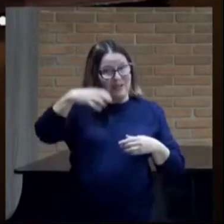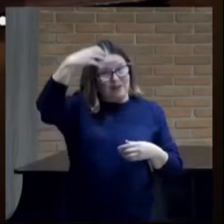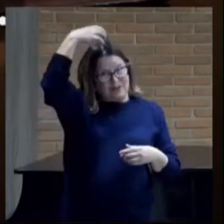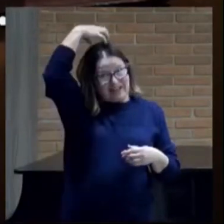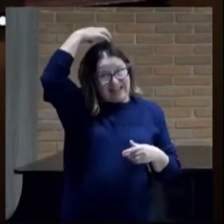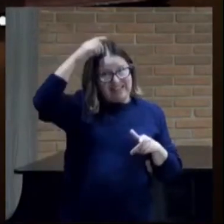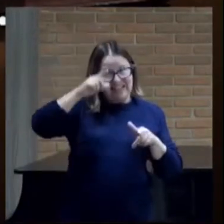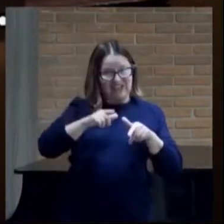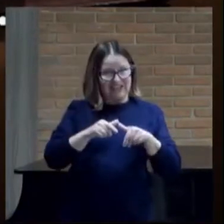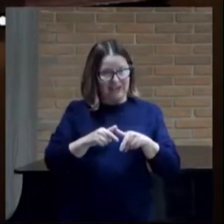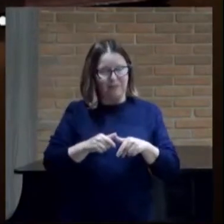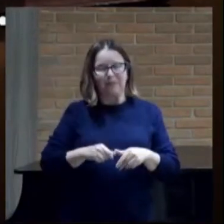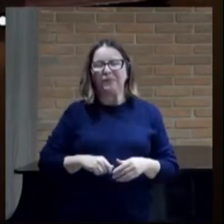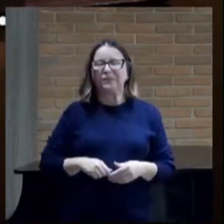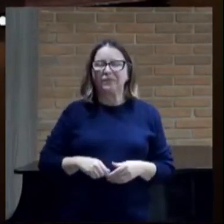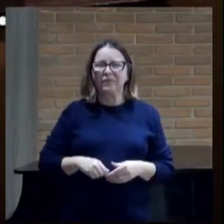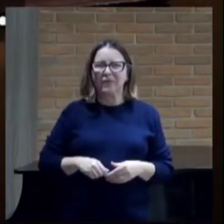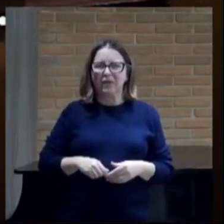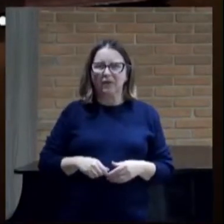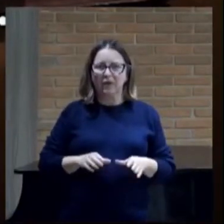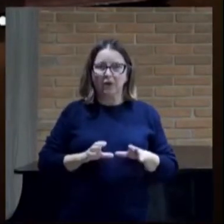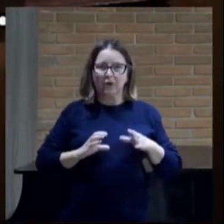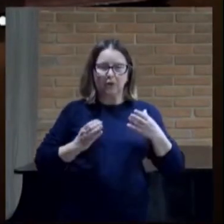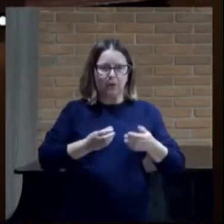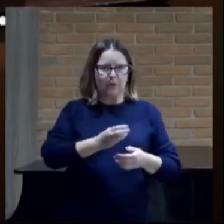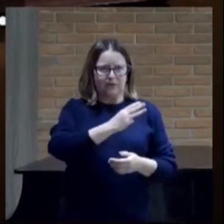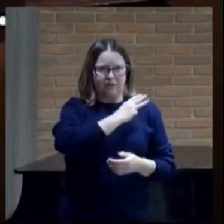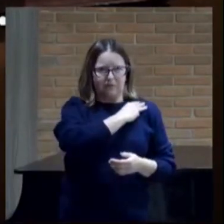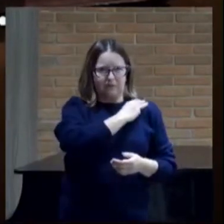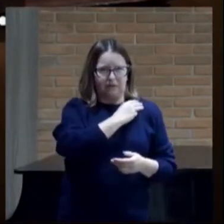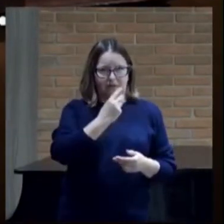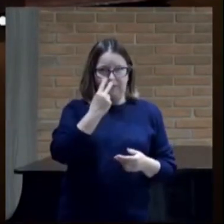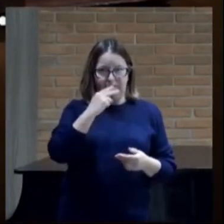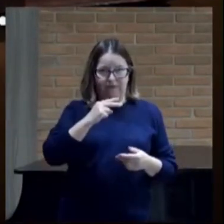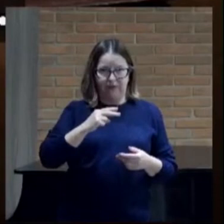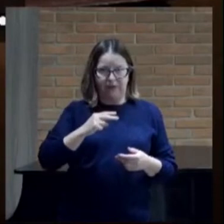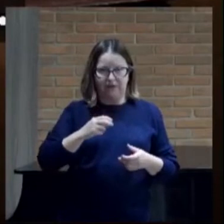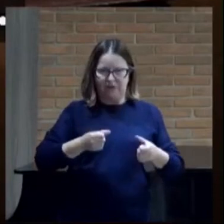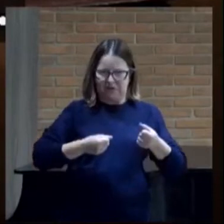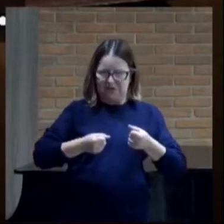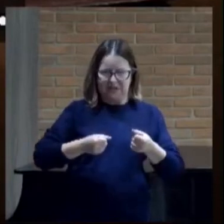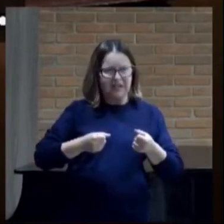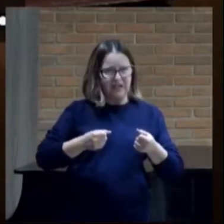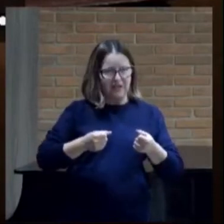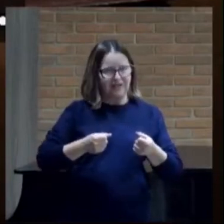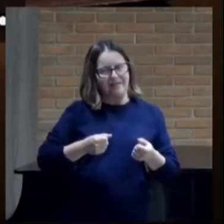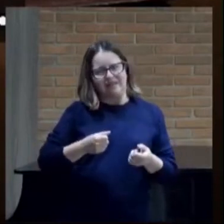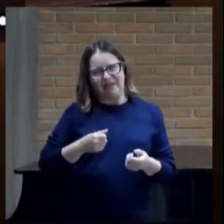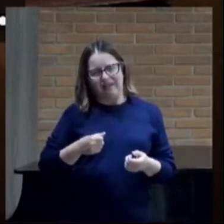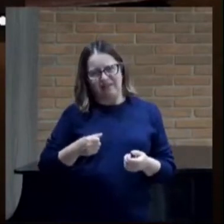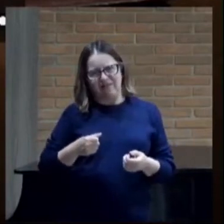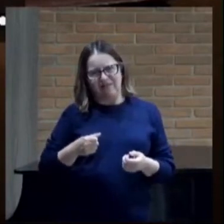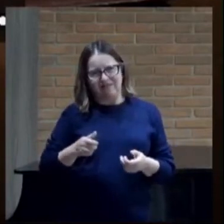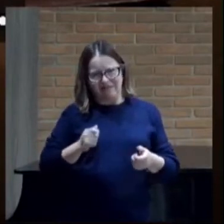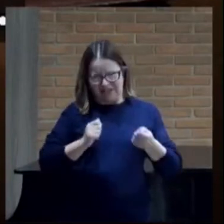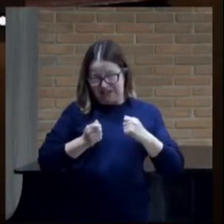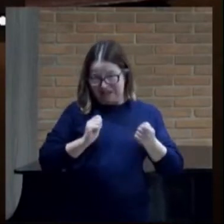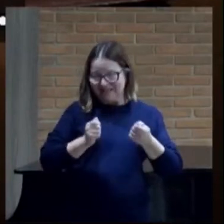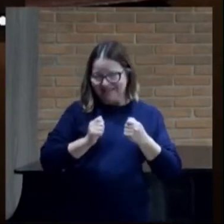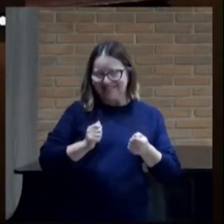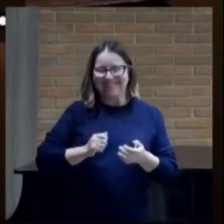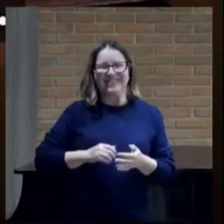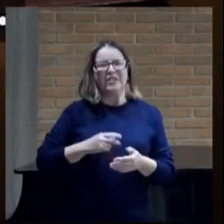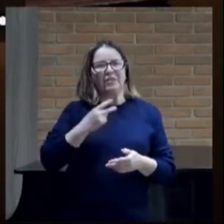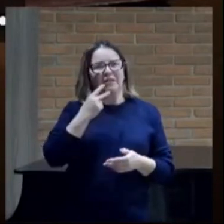bom bora vendo os capitões dos carros Josafá disseram certamente este